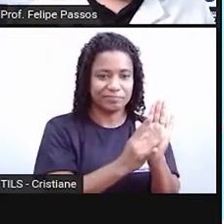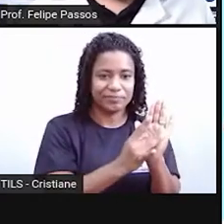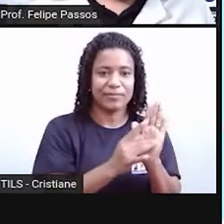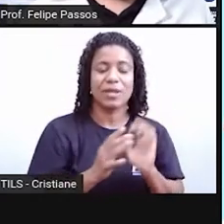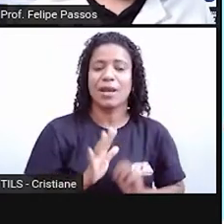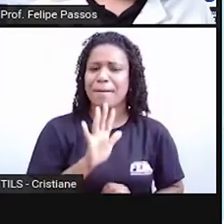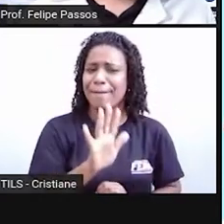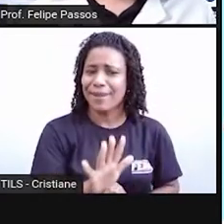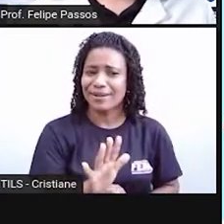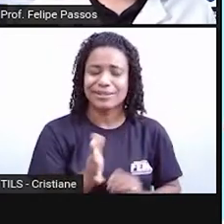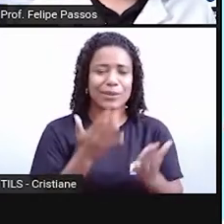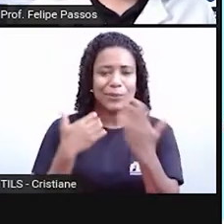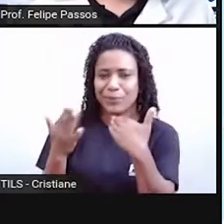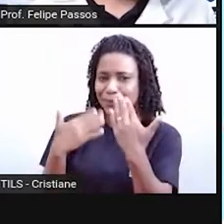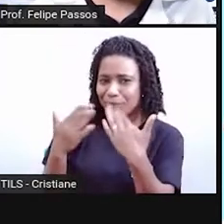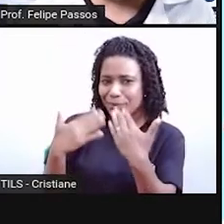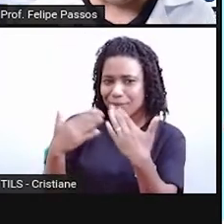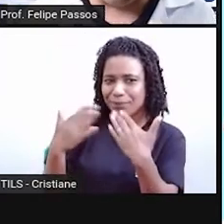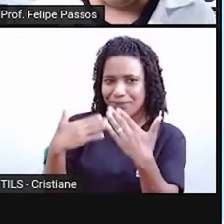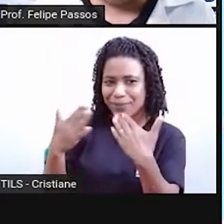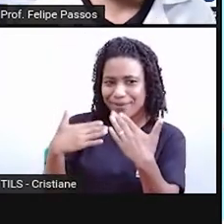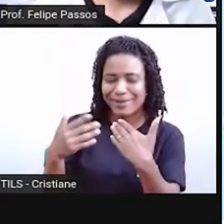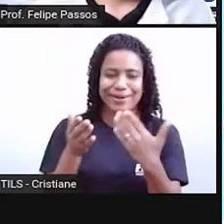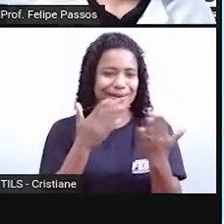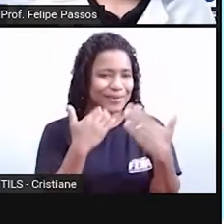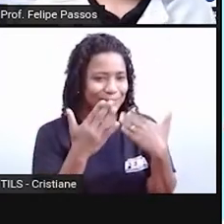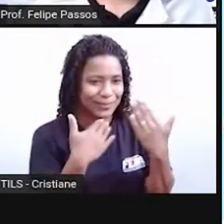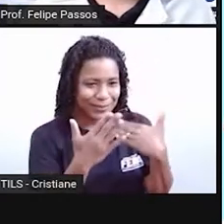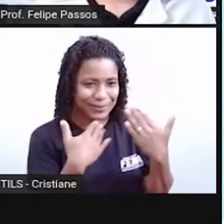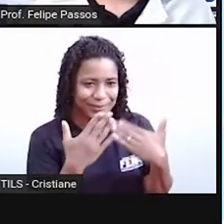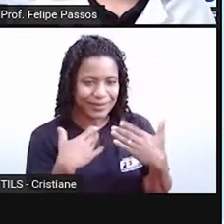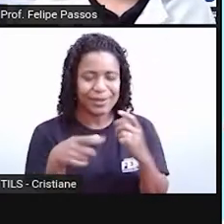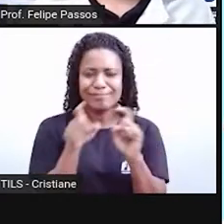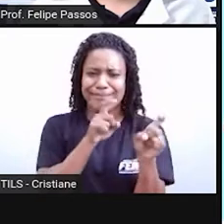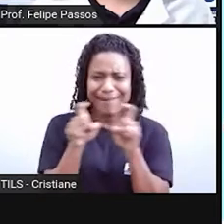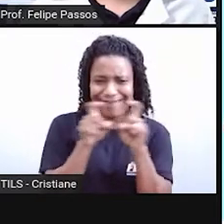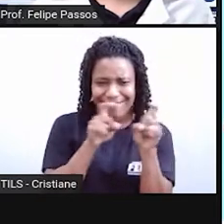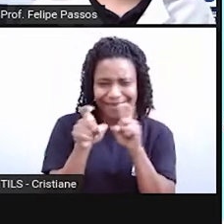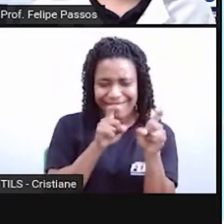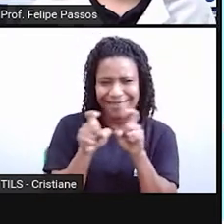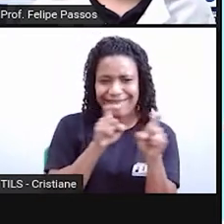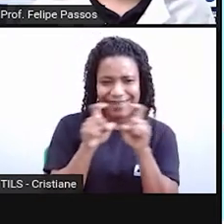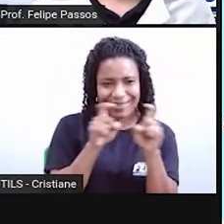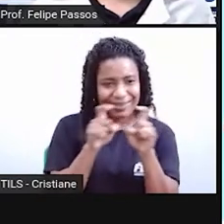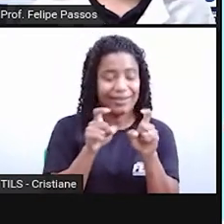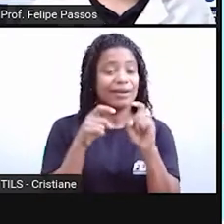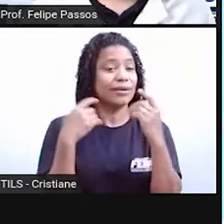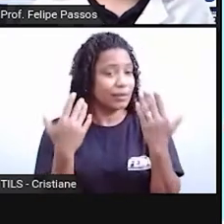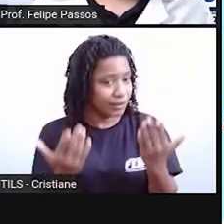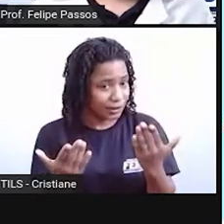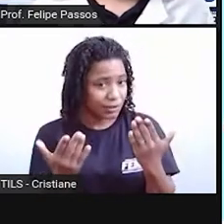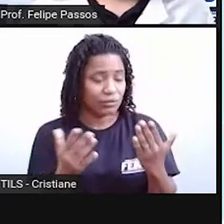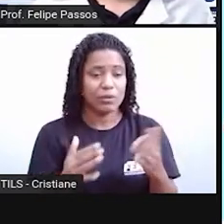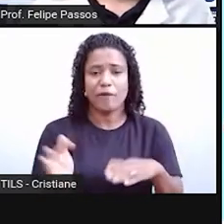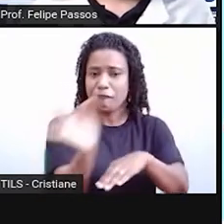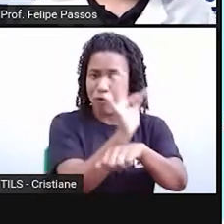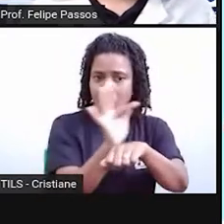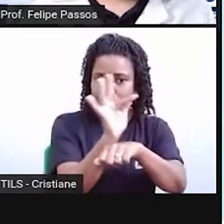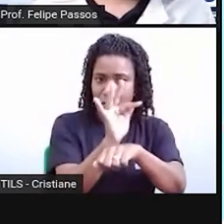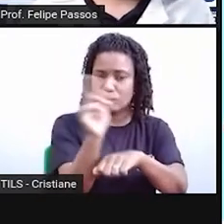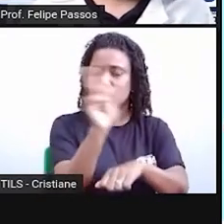no dia a dia, sabe quando a gente está batendo aquele papo, a linguagem não é culta, ela não é formal, ela é coloquial.